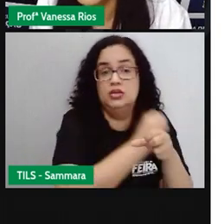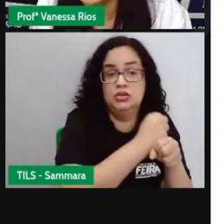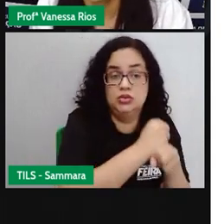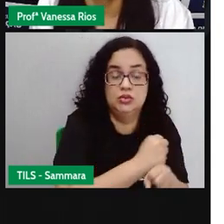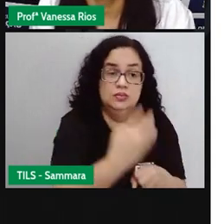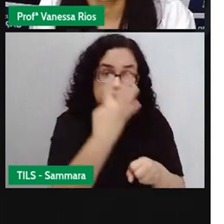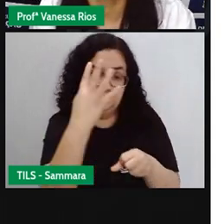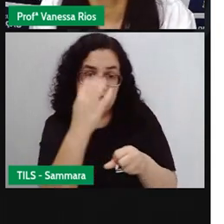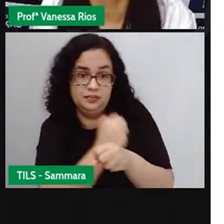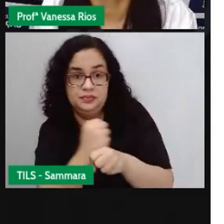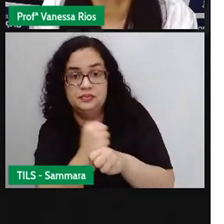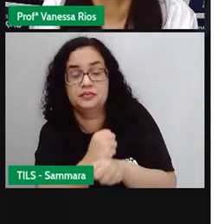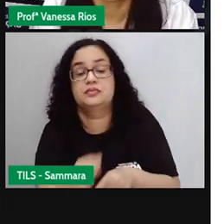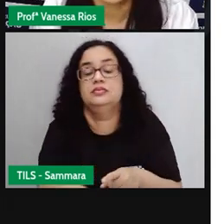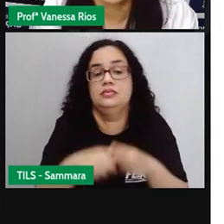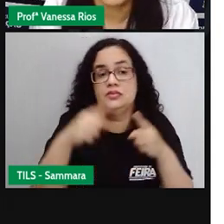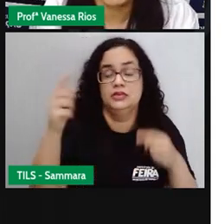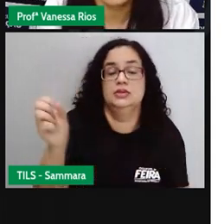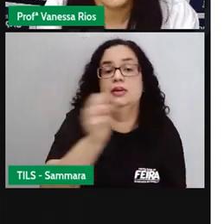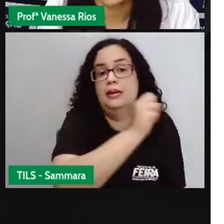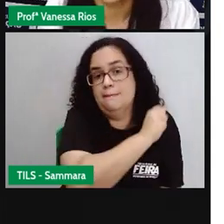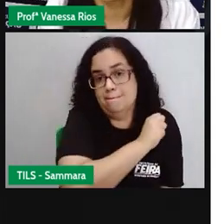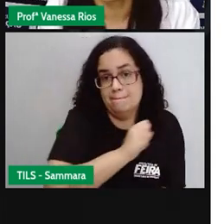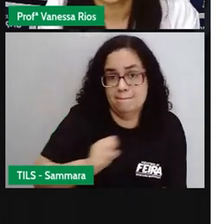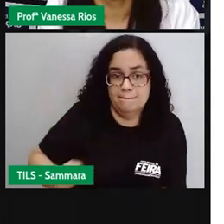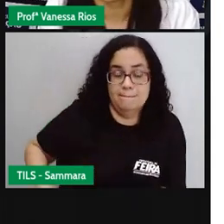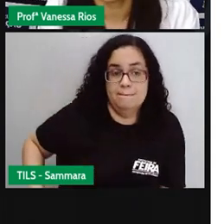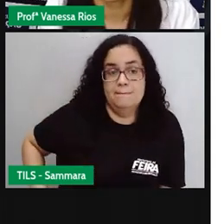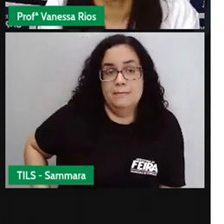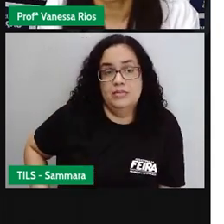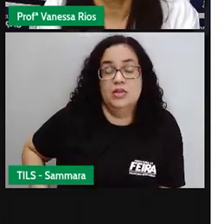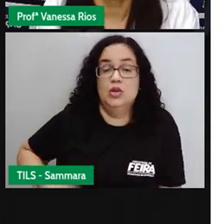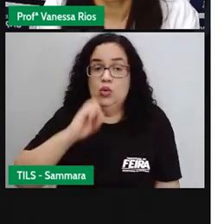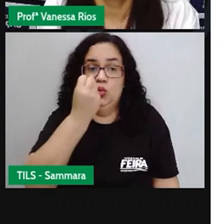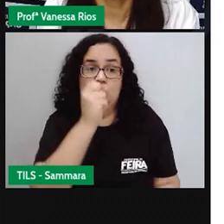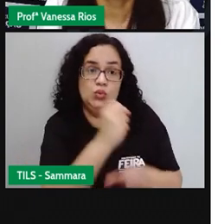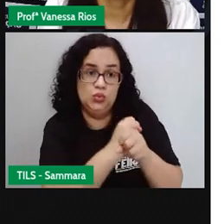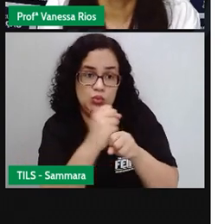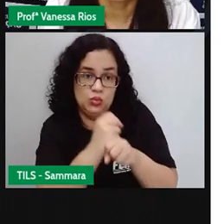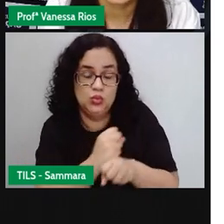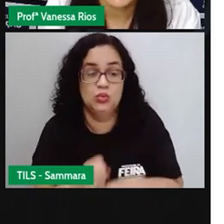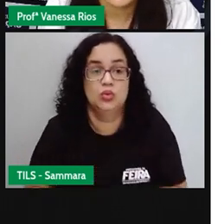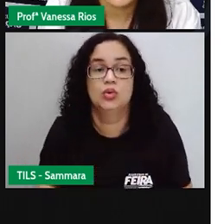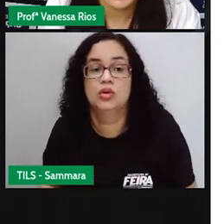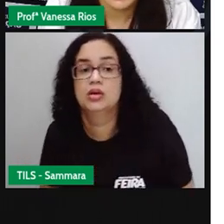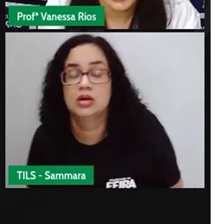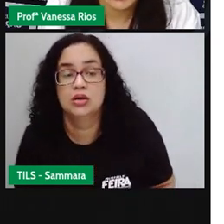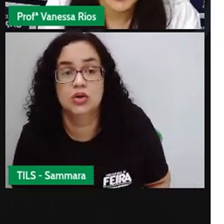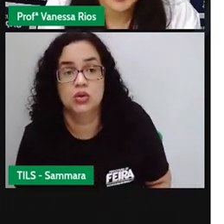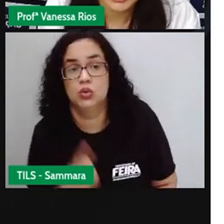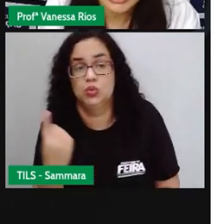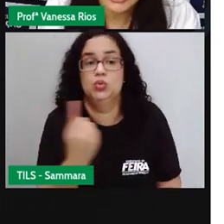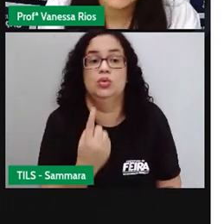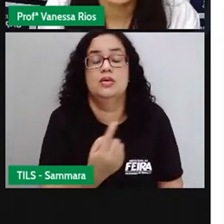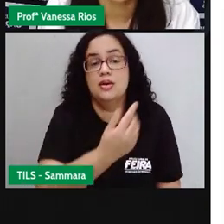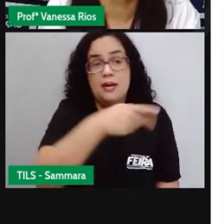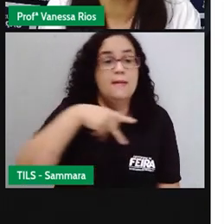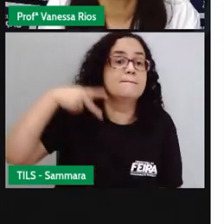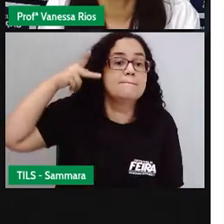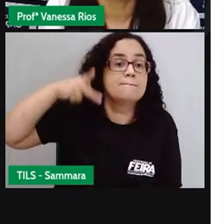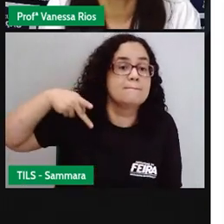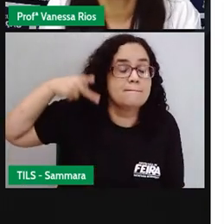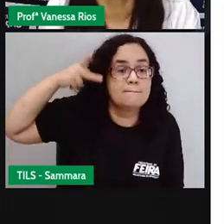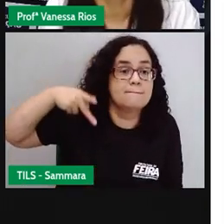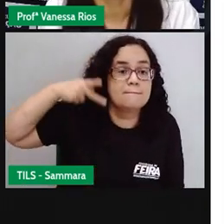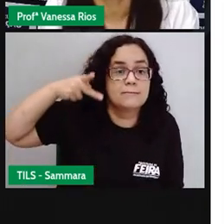quatro anos, mas os senadores permanecem no mandato de oito. São os únicos cargos políticos